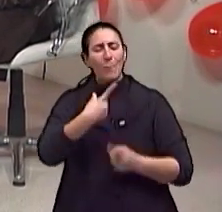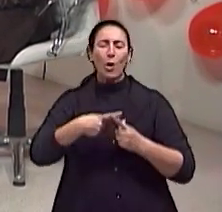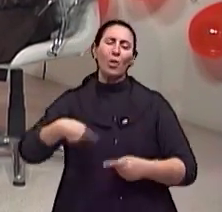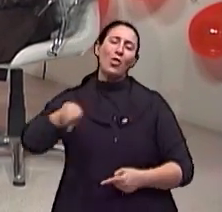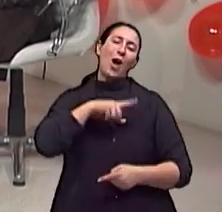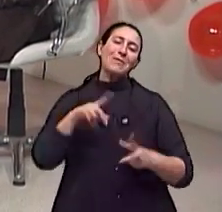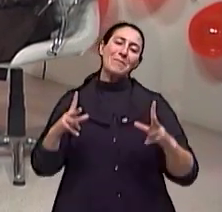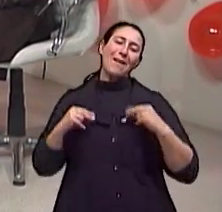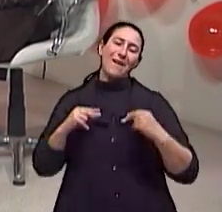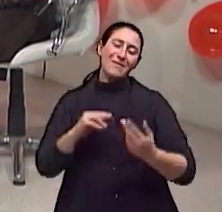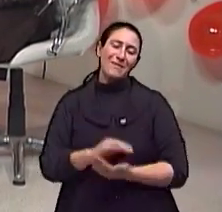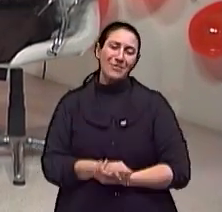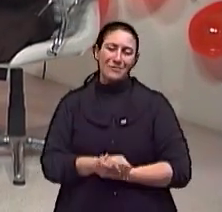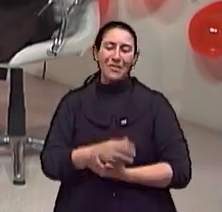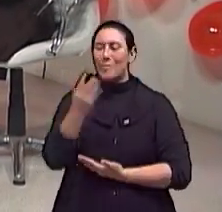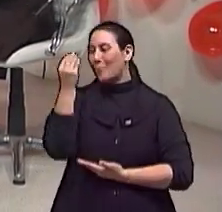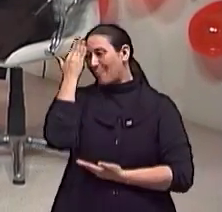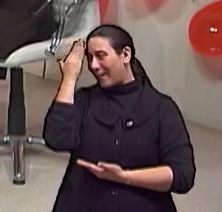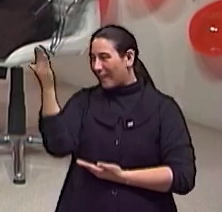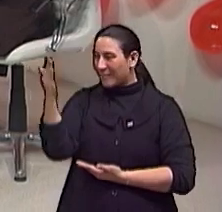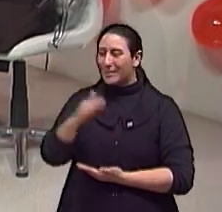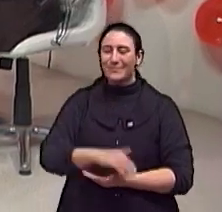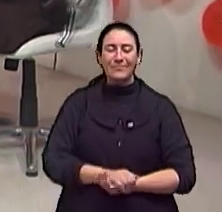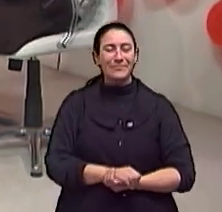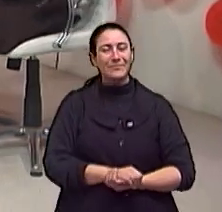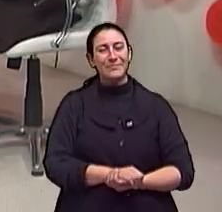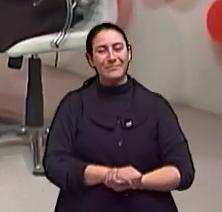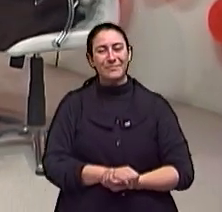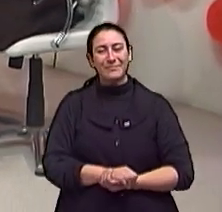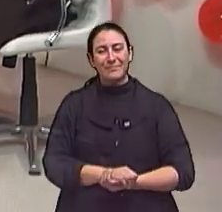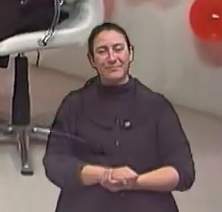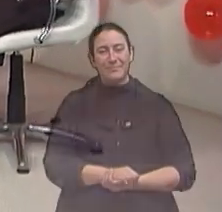porque a gente merece, né? Muito obrigada, doutor. Obrigado.